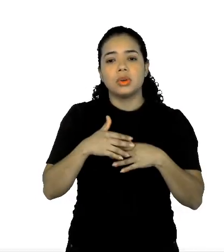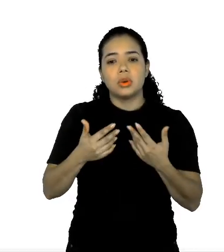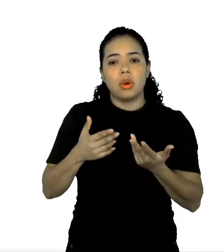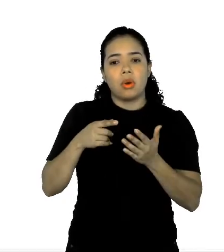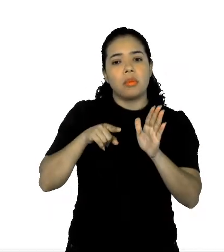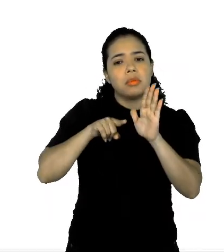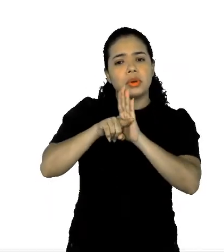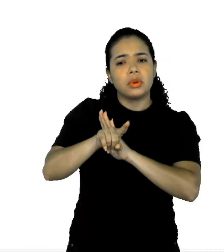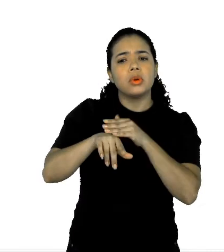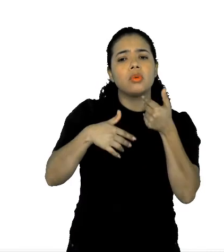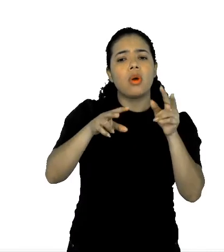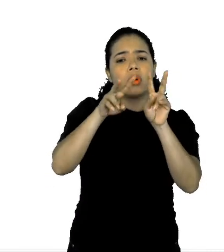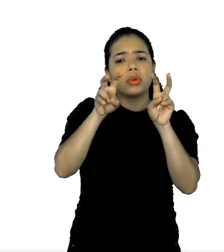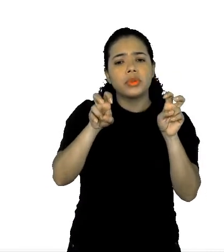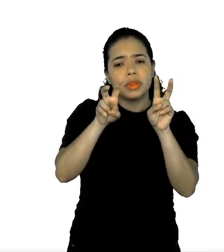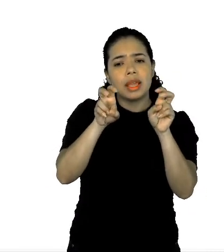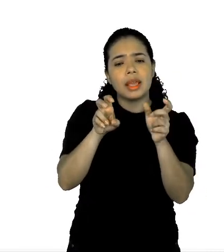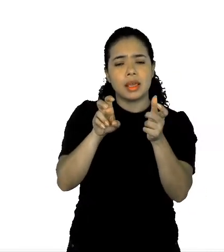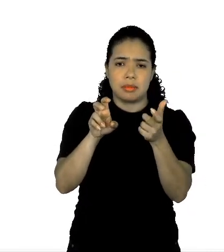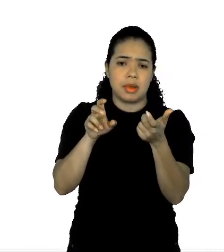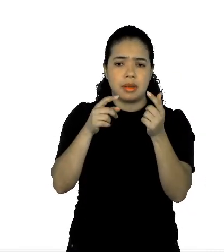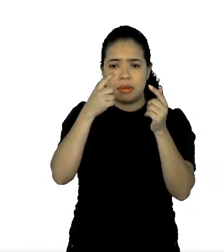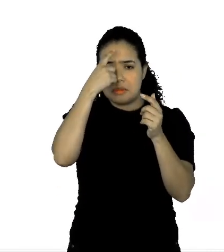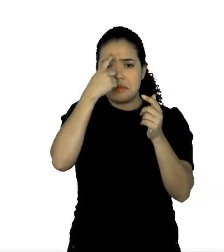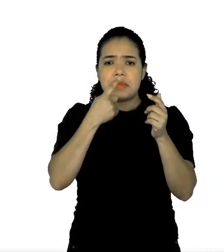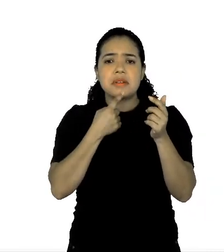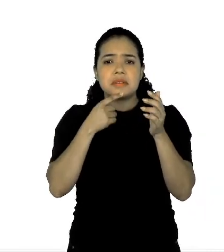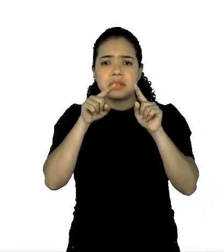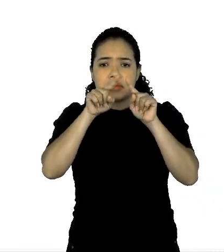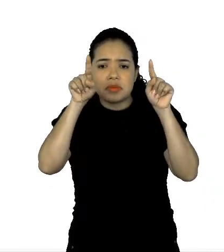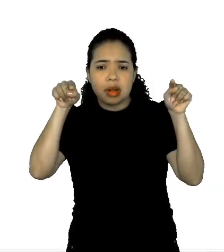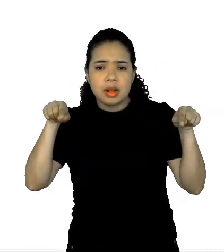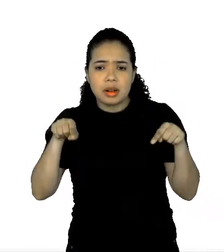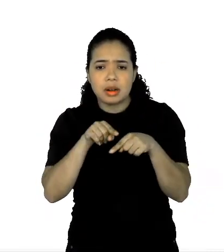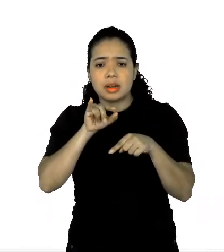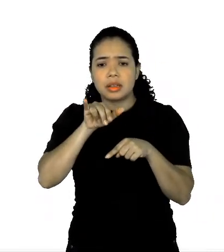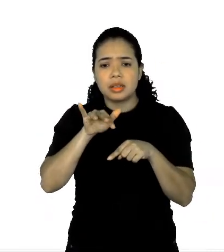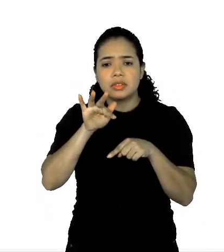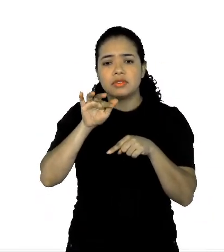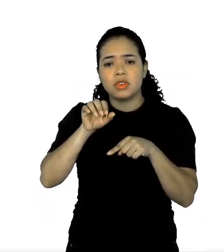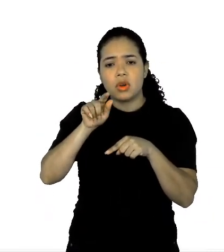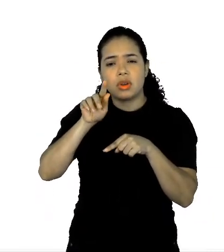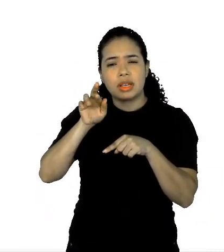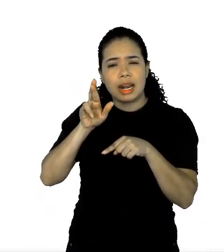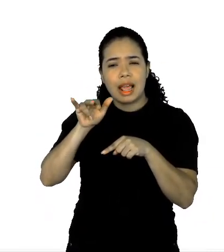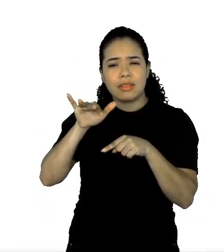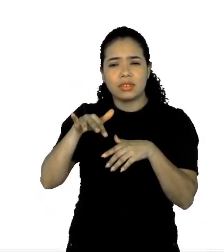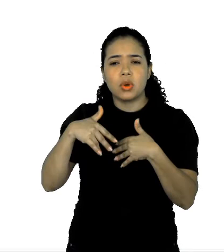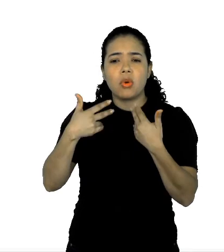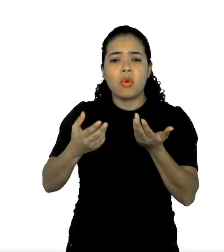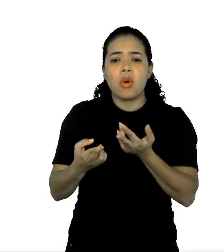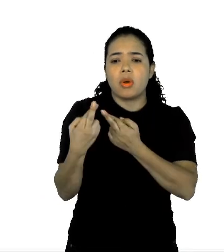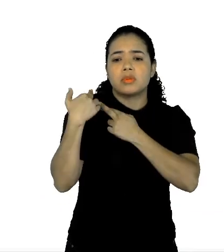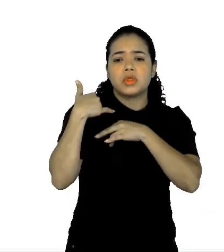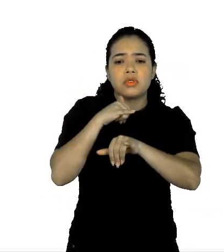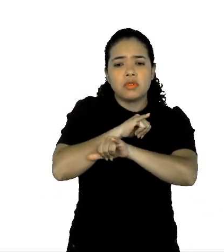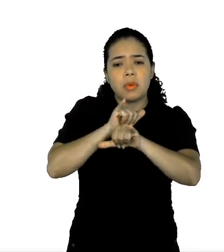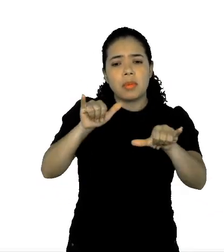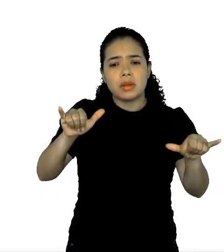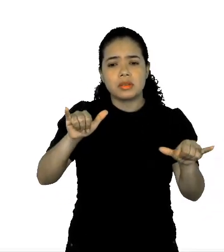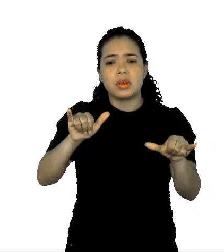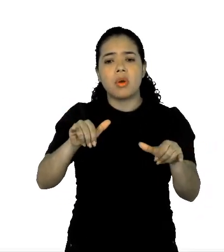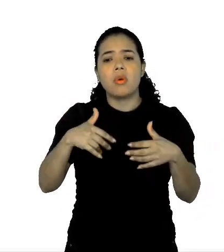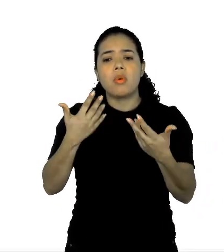infográfico? Quem é o responsável pelas informações divulgadas no infográfico? Em qual suporte ele foi veiculado? Qual é a